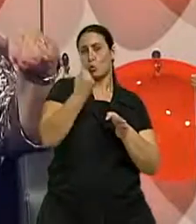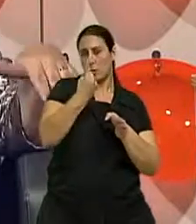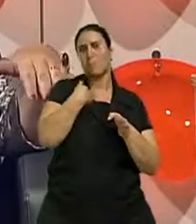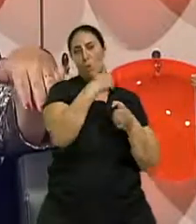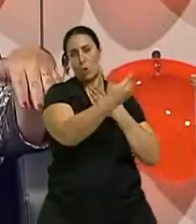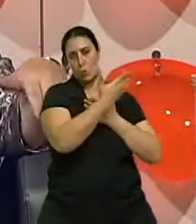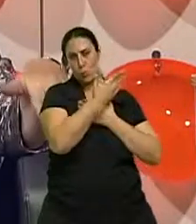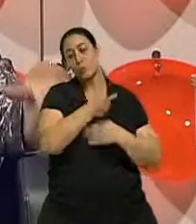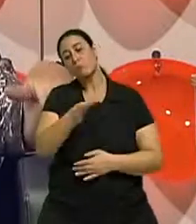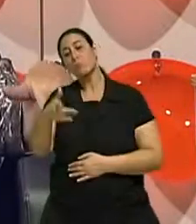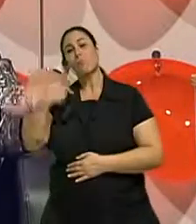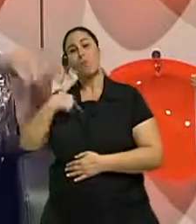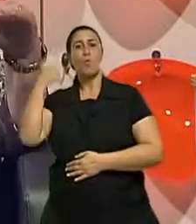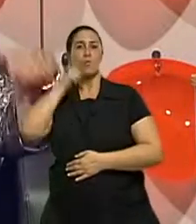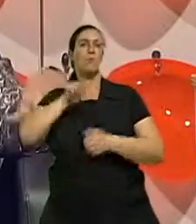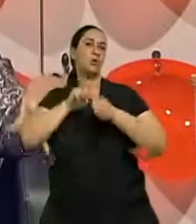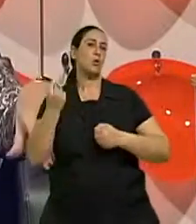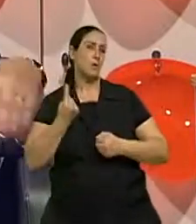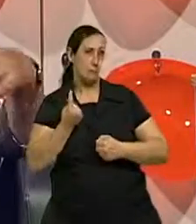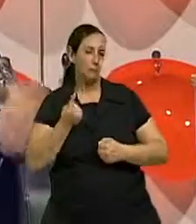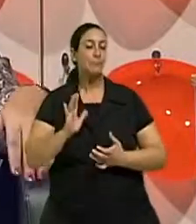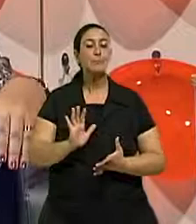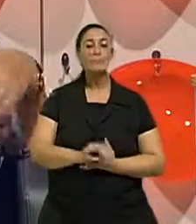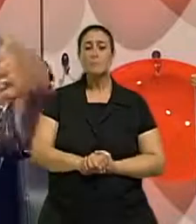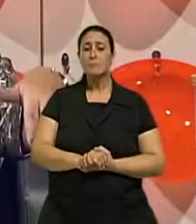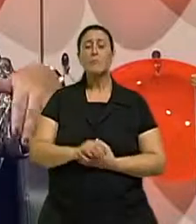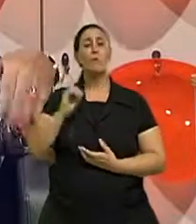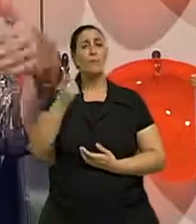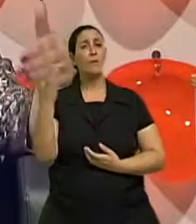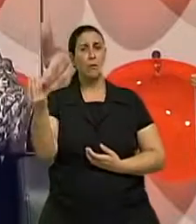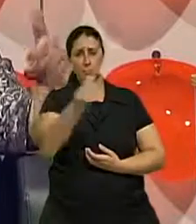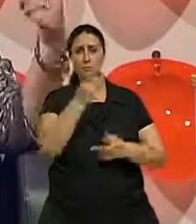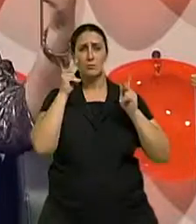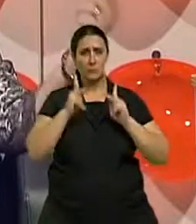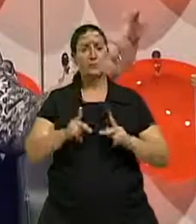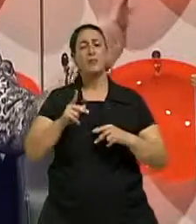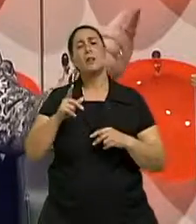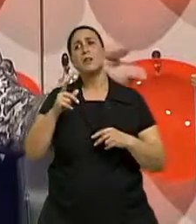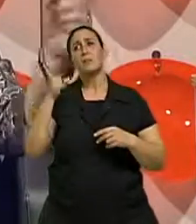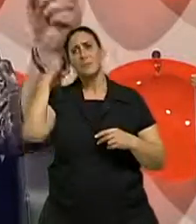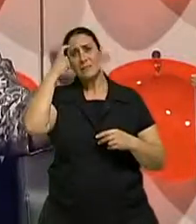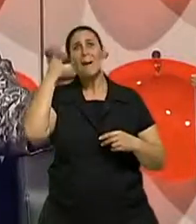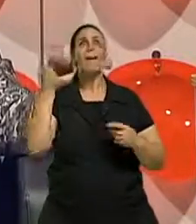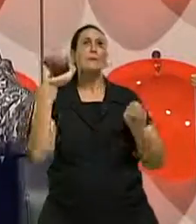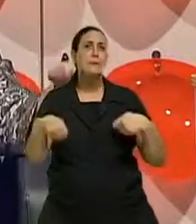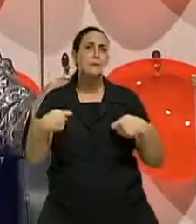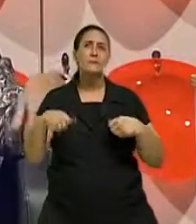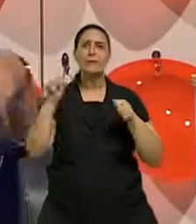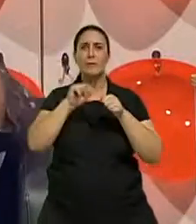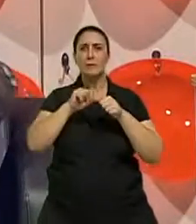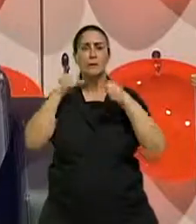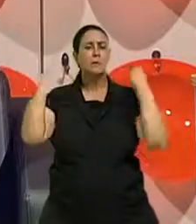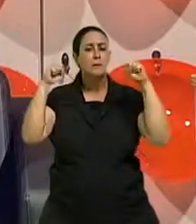outra coisa que eu acho muito importante é assim, é não iniciar com uma atividade de impacto. Por exemplo,